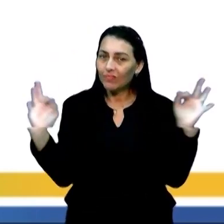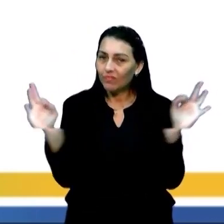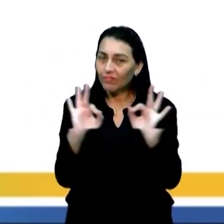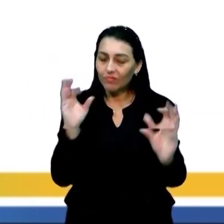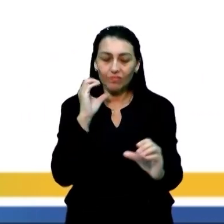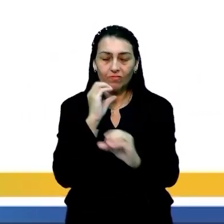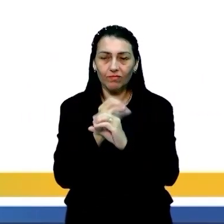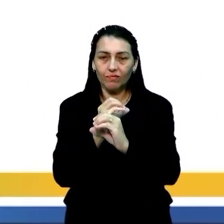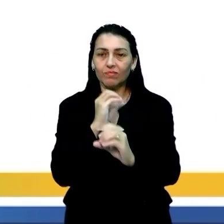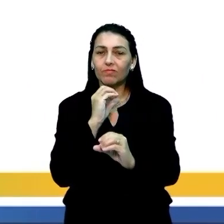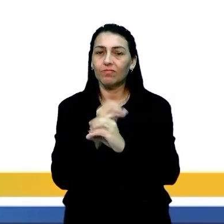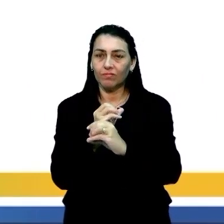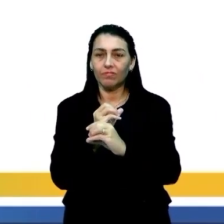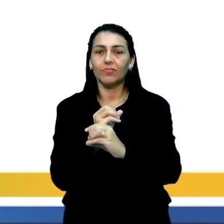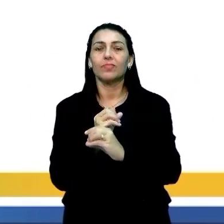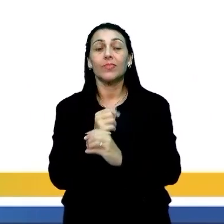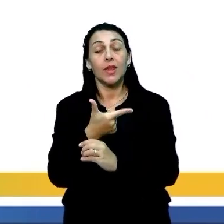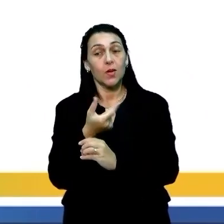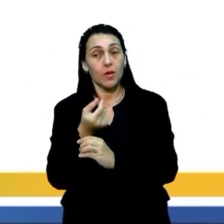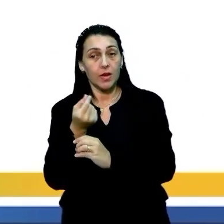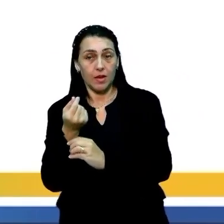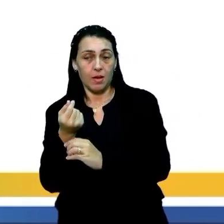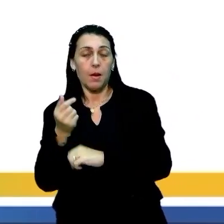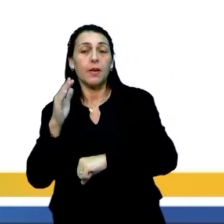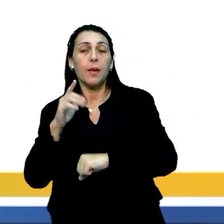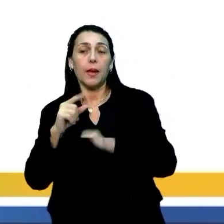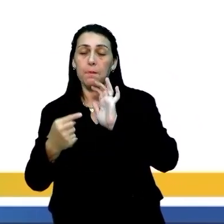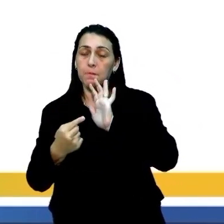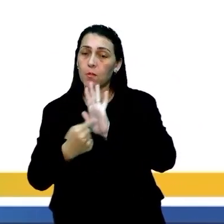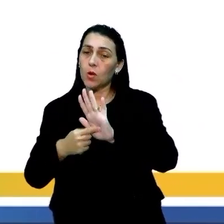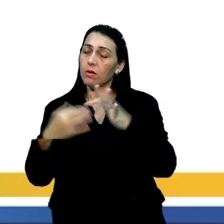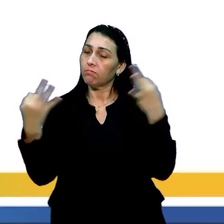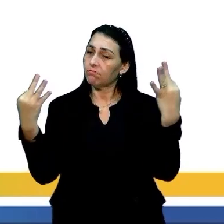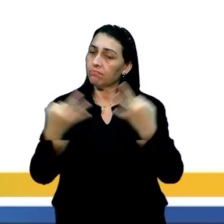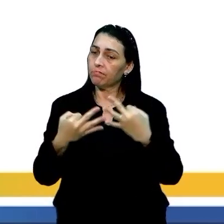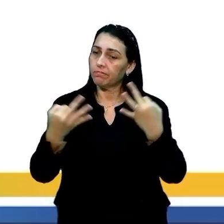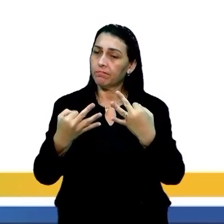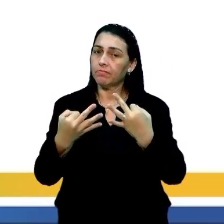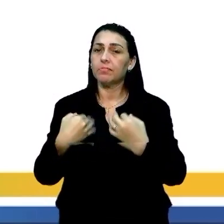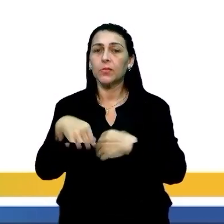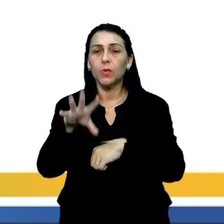desconhecimento e 200 pontos para quem demonstra excelência.